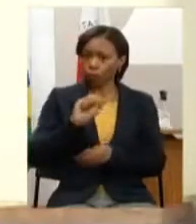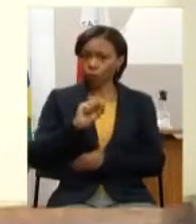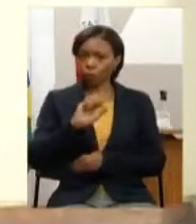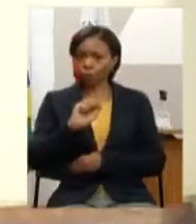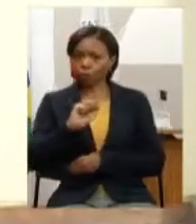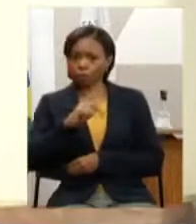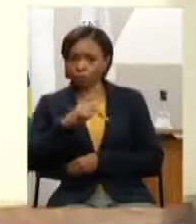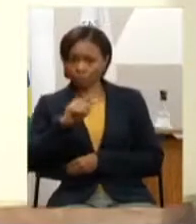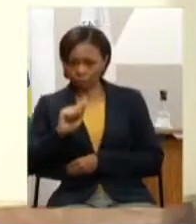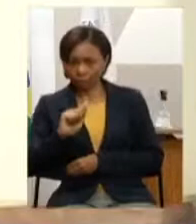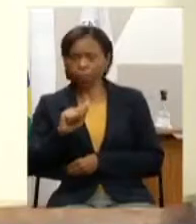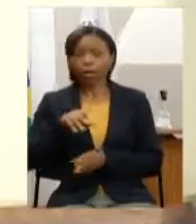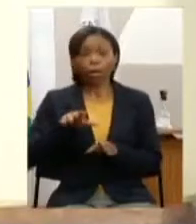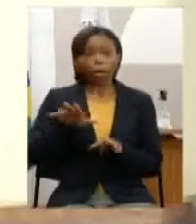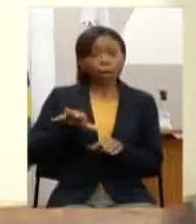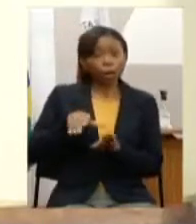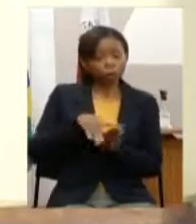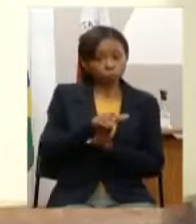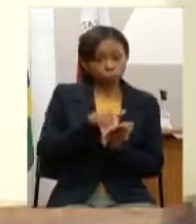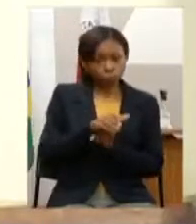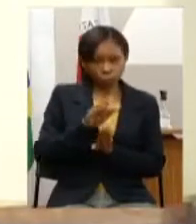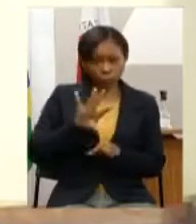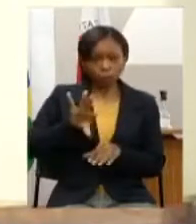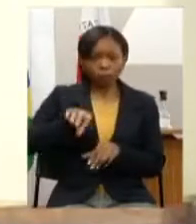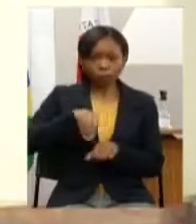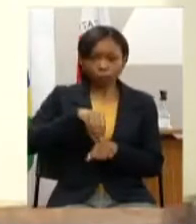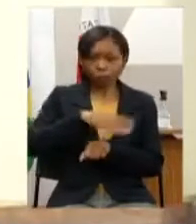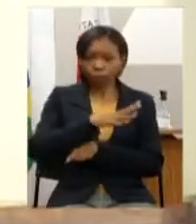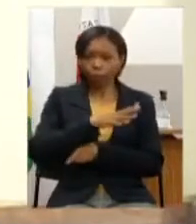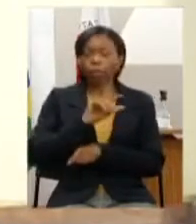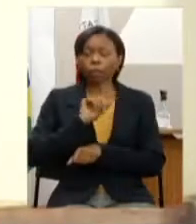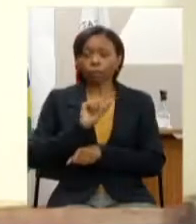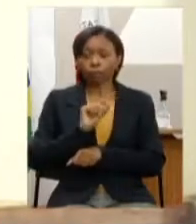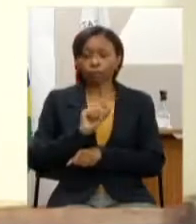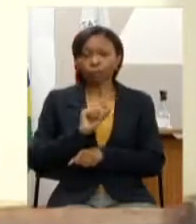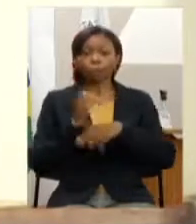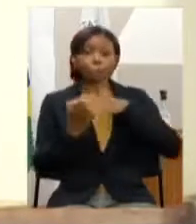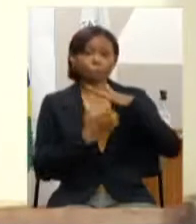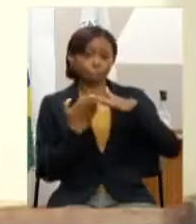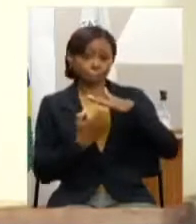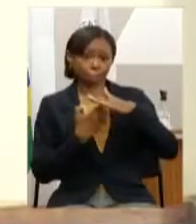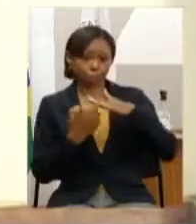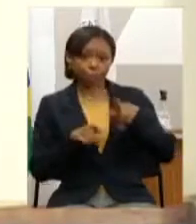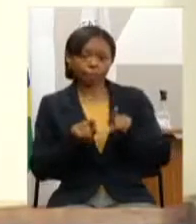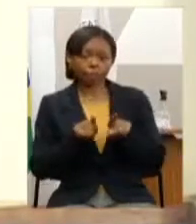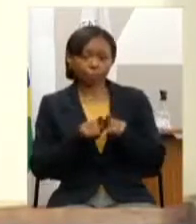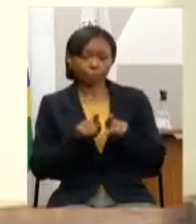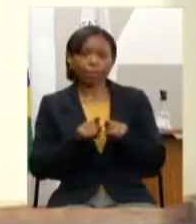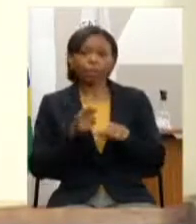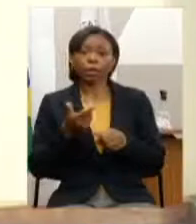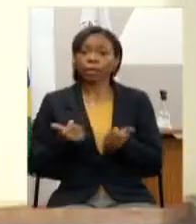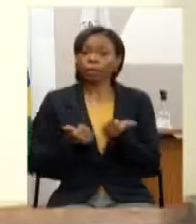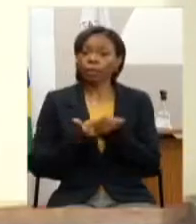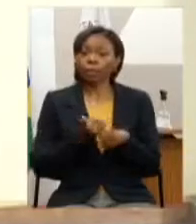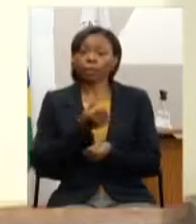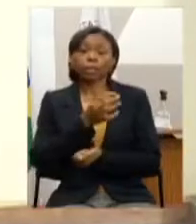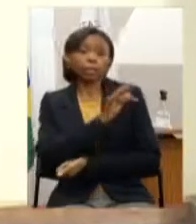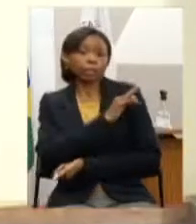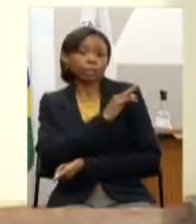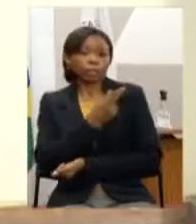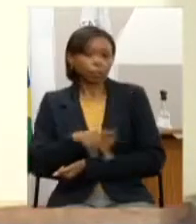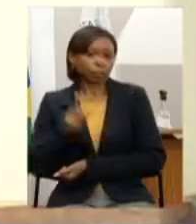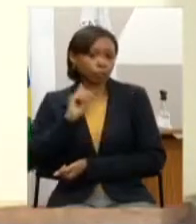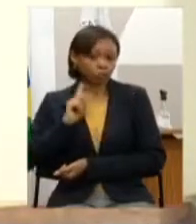enviar recomendação à Secretaria de Estado de Agricultura percorre abastecimento e à empresa de assistência técnica e extensão rural do Estado de Minas Gerais